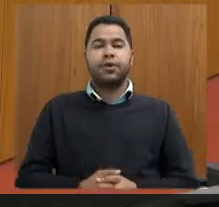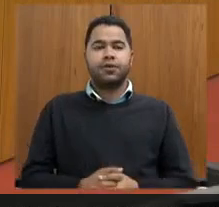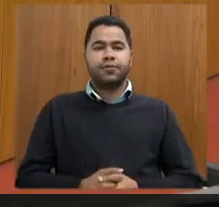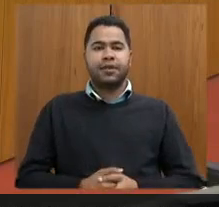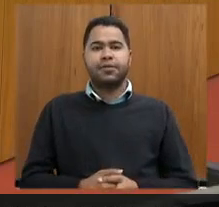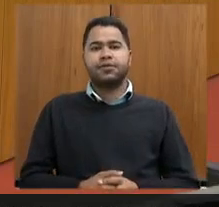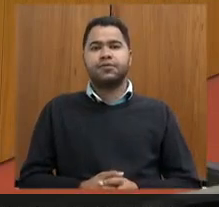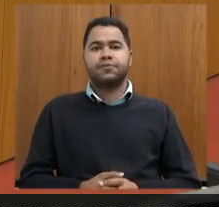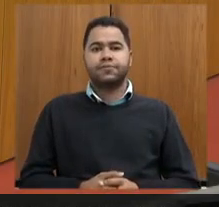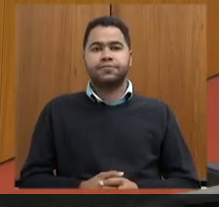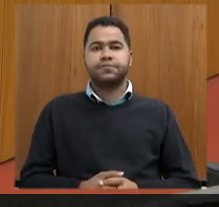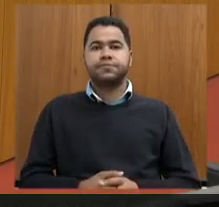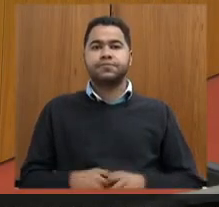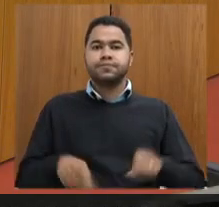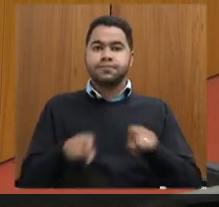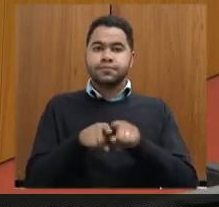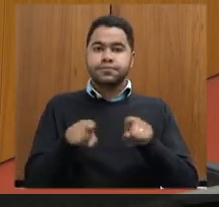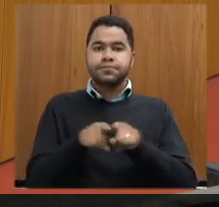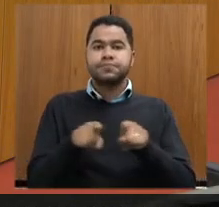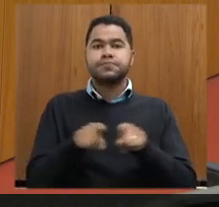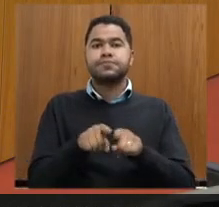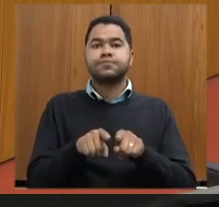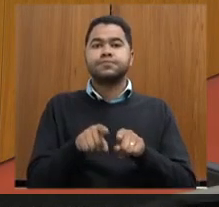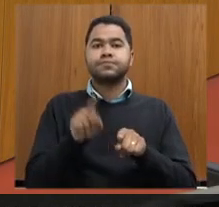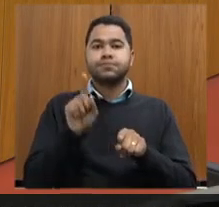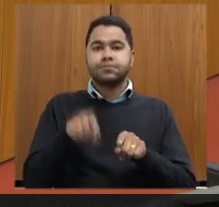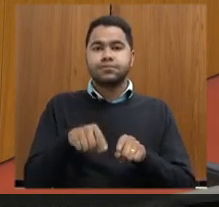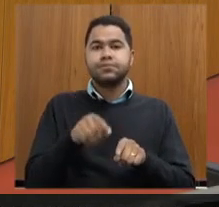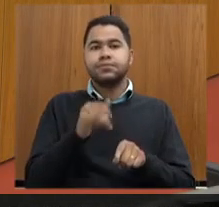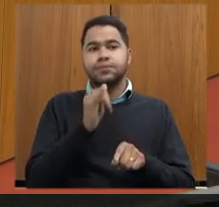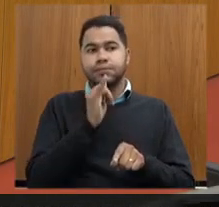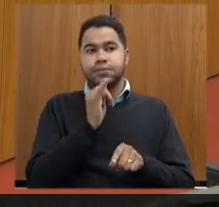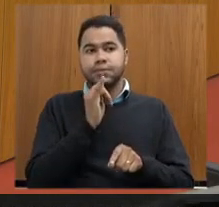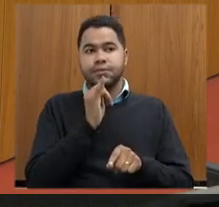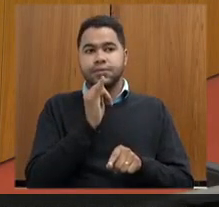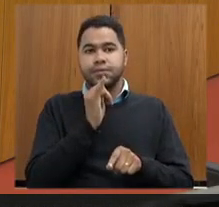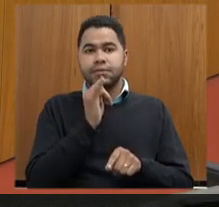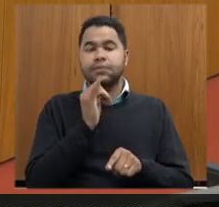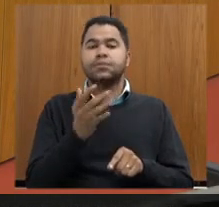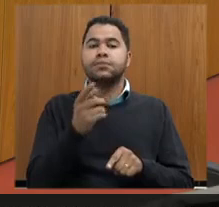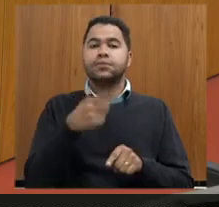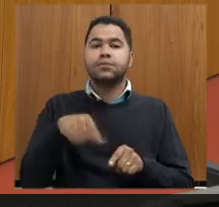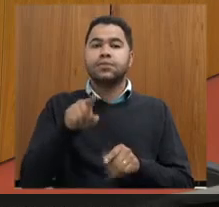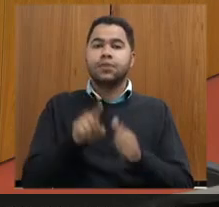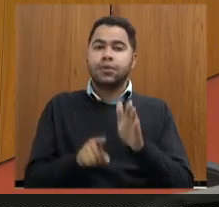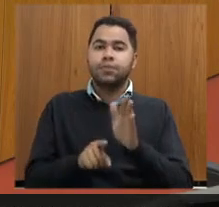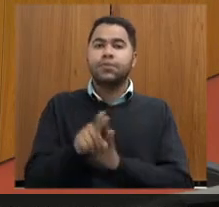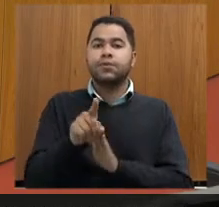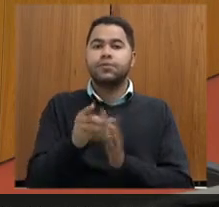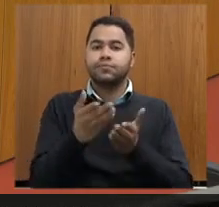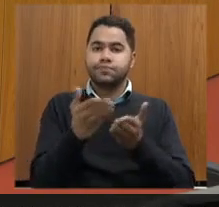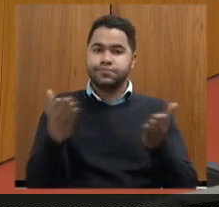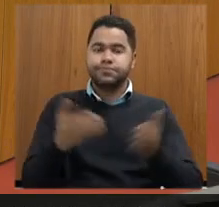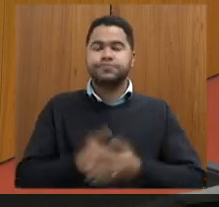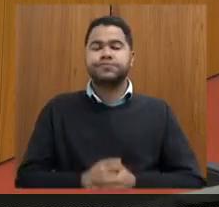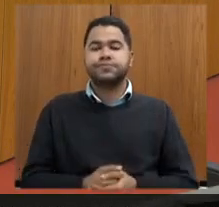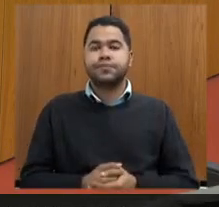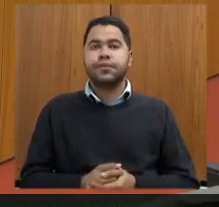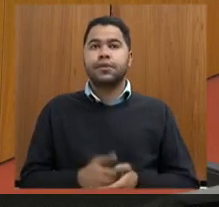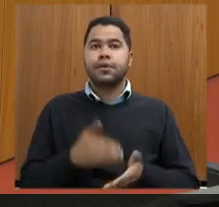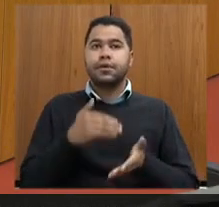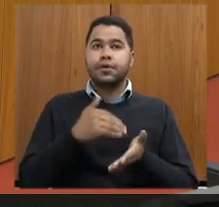deputado uma questão o senhor me dá licença eu esqueci de responder uma pergunta importante da deputada secretária